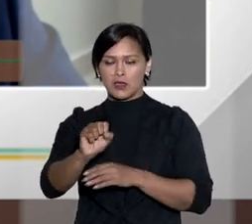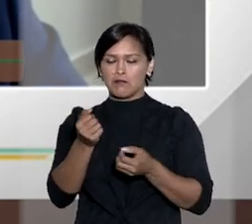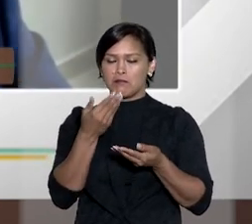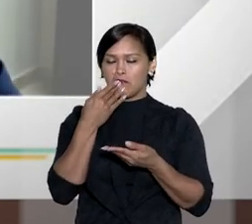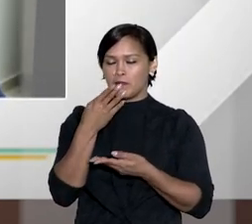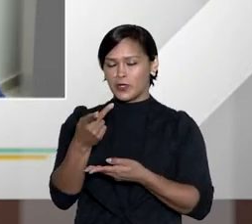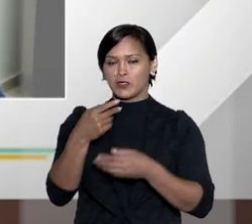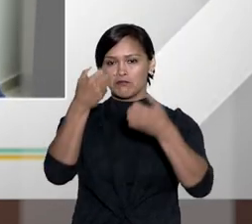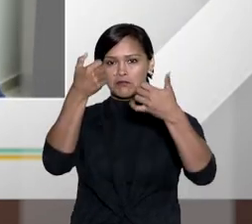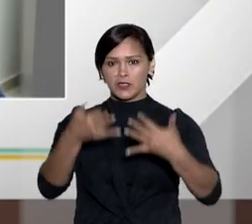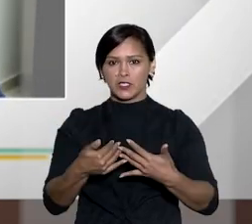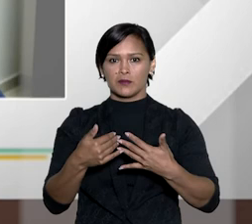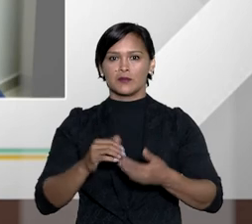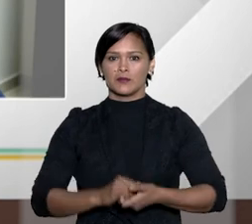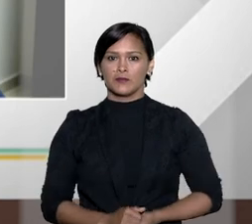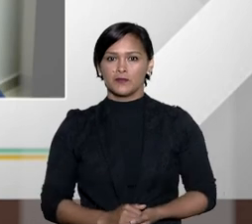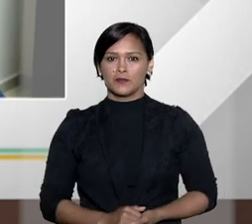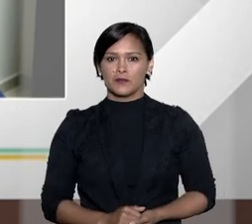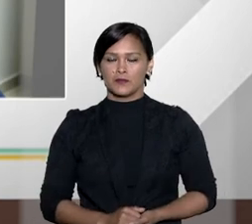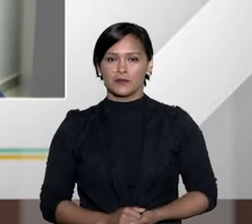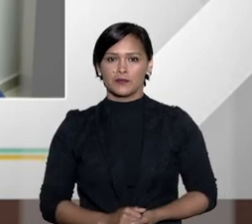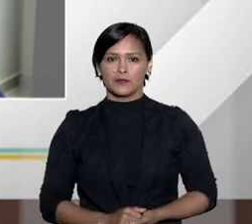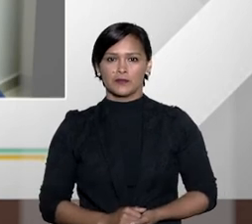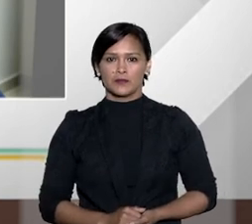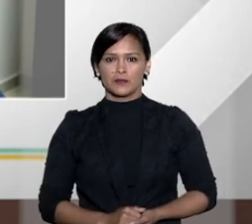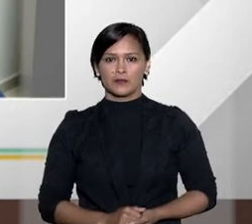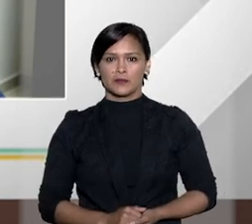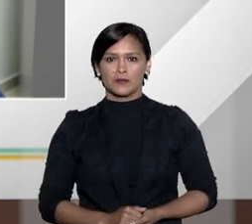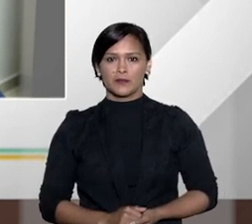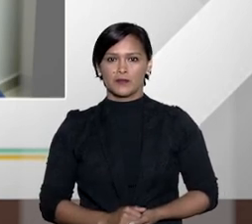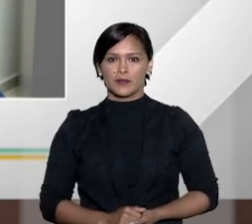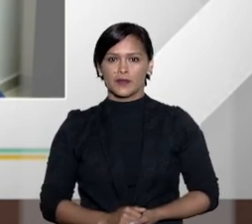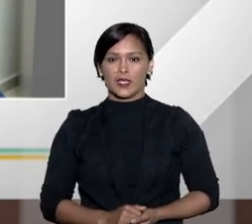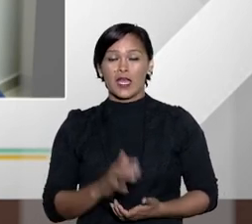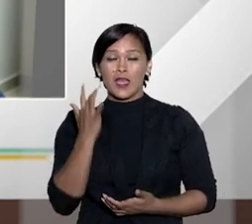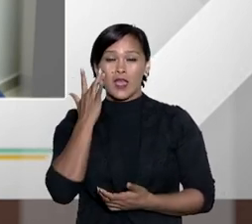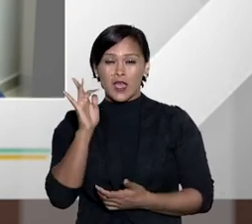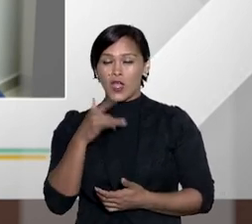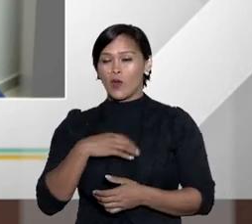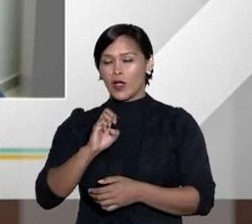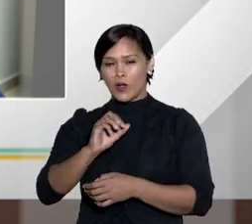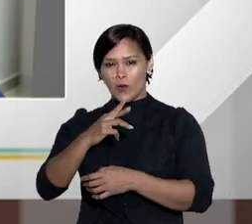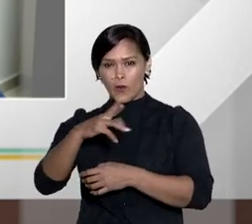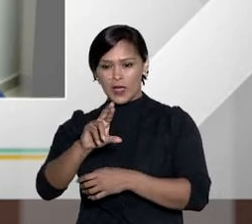por favor doutor Alexandre fique à vontade para expor suas considerações